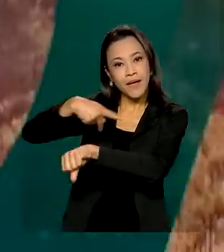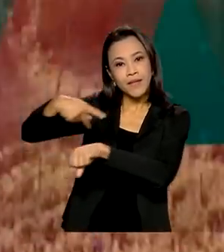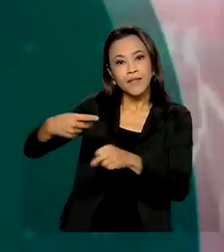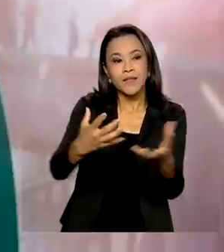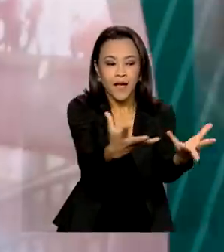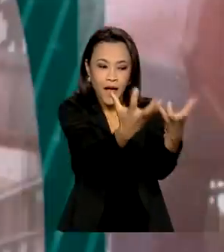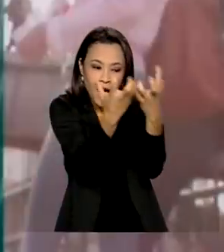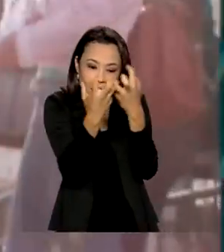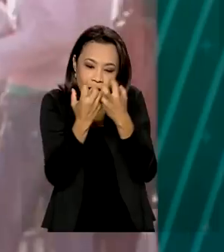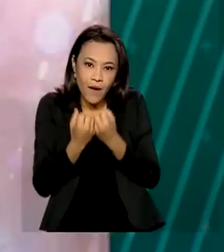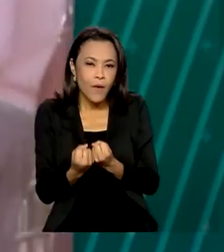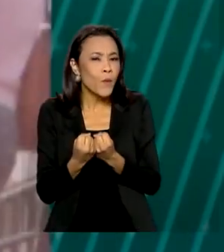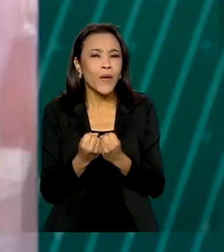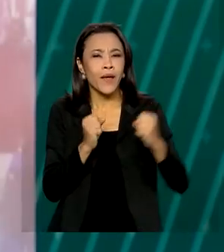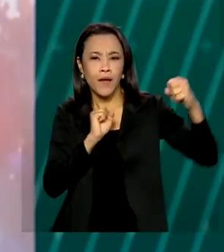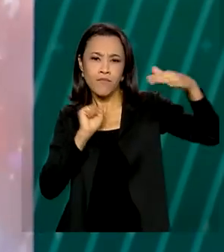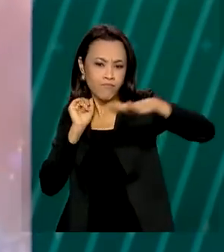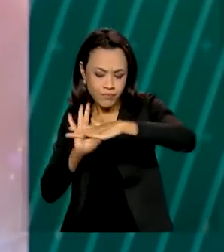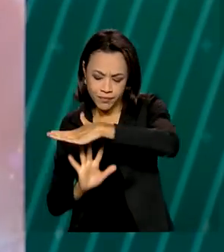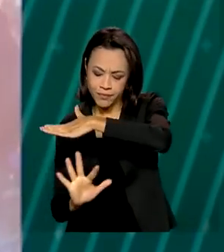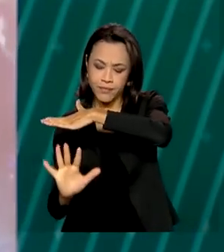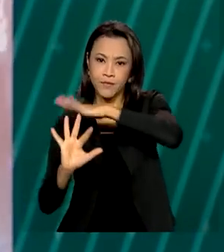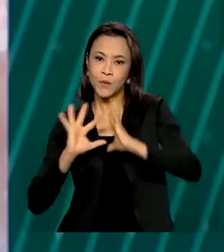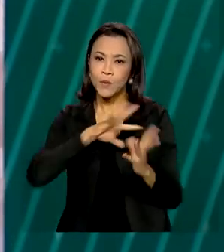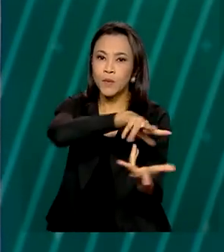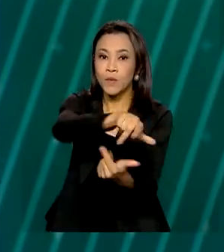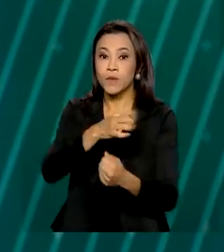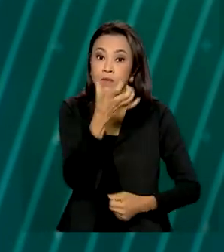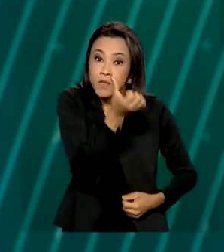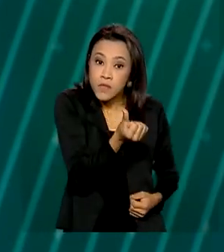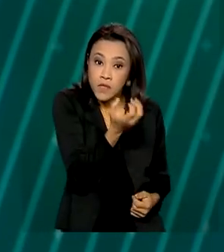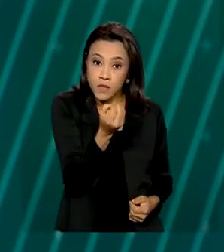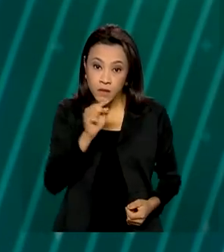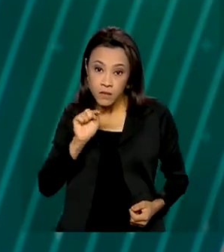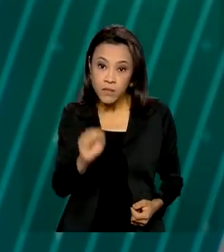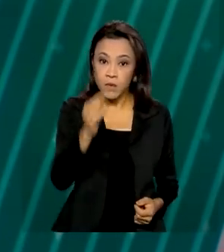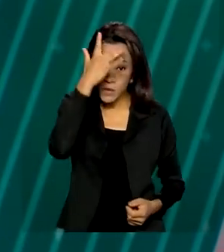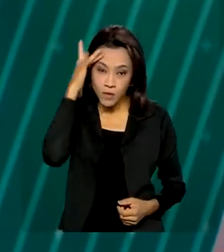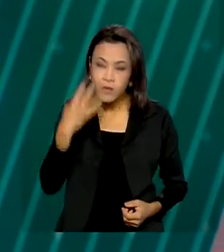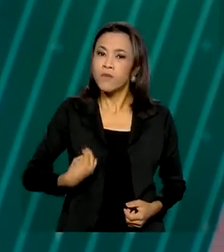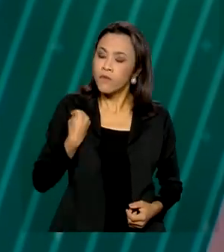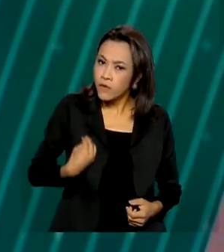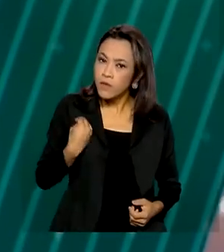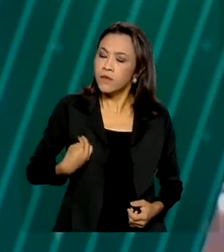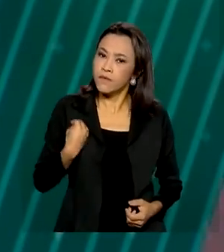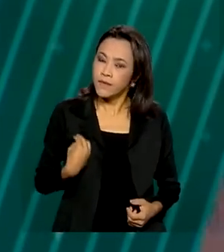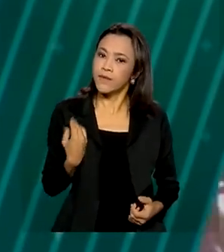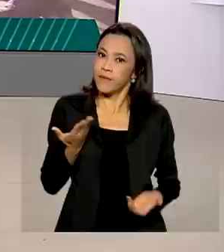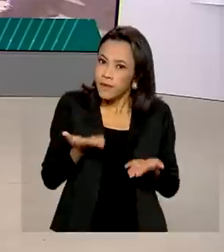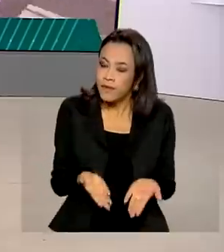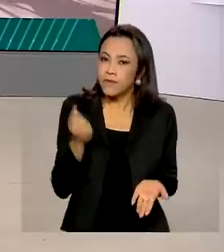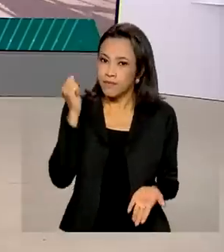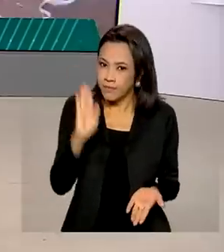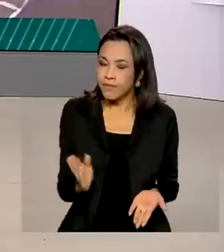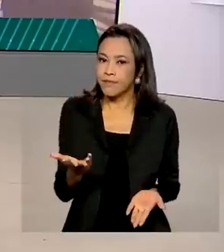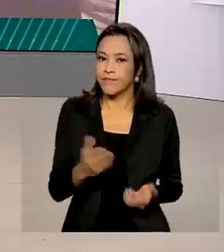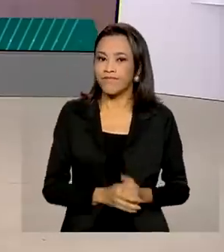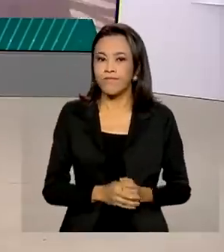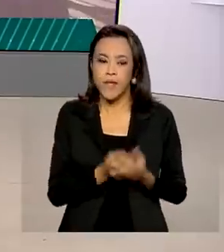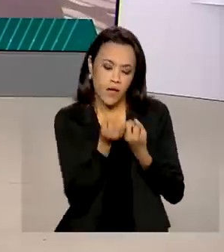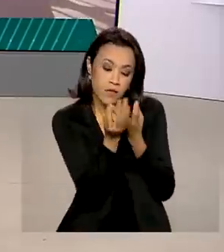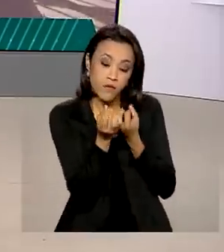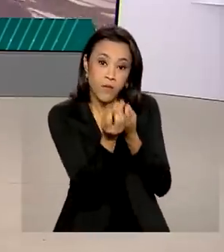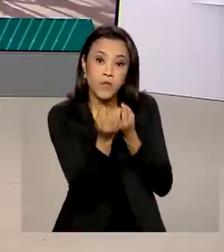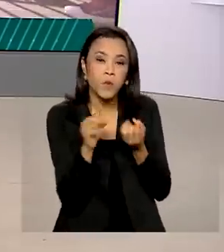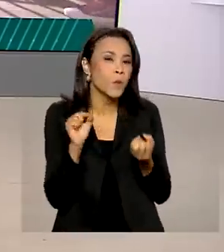refugiados em todo o mundo. Cerca de 60 mil pessoas vivem com esse status aqui no país. Os dados